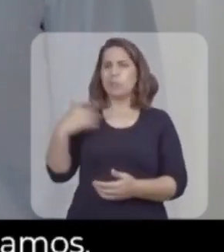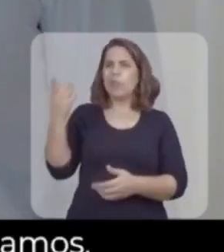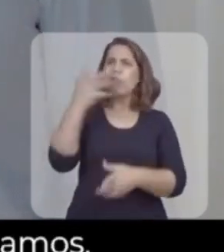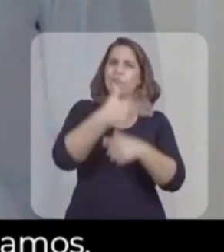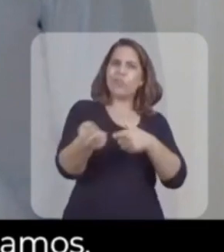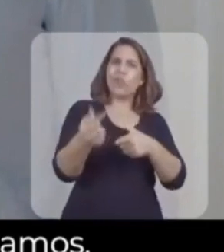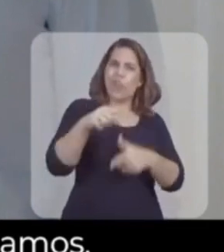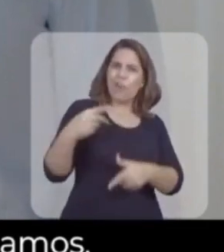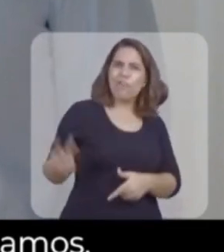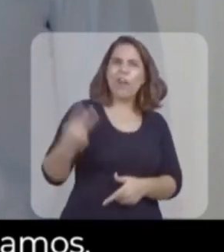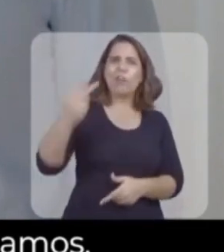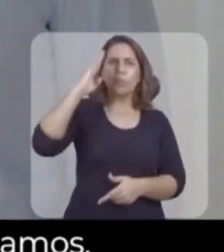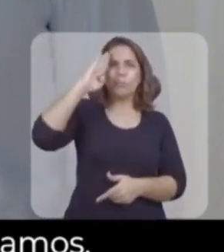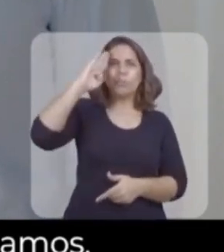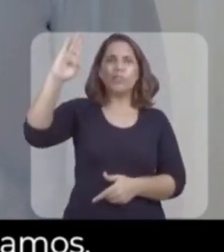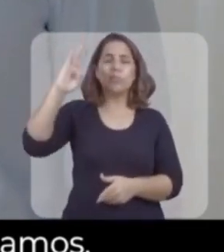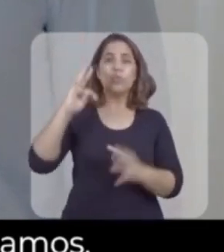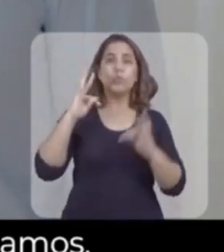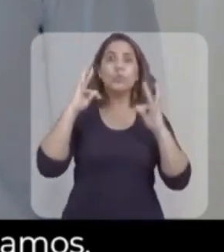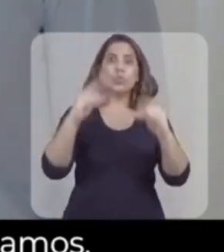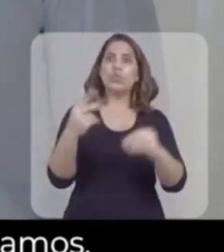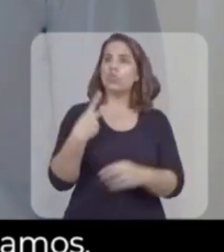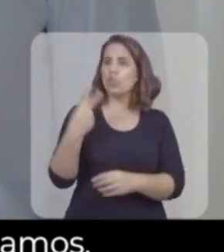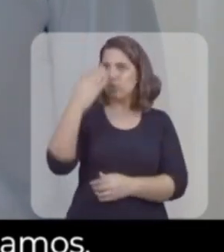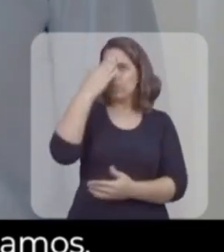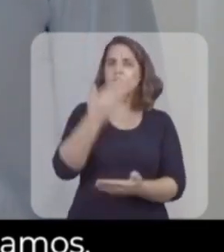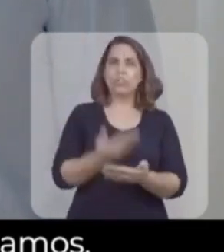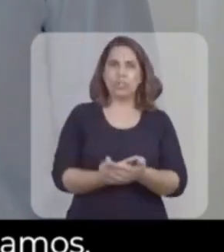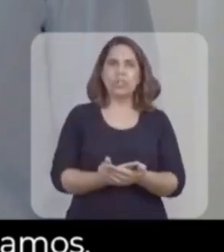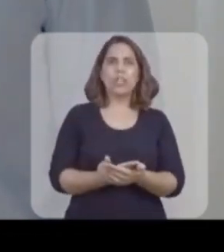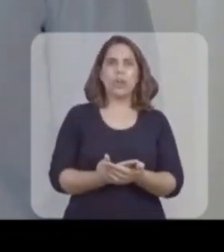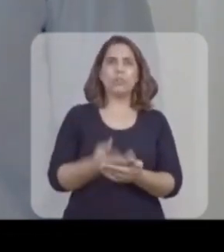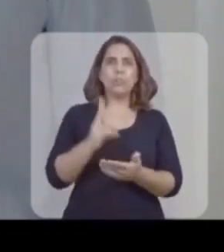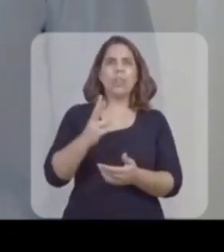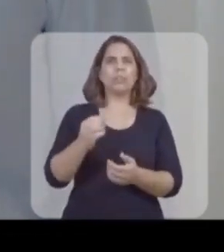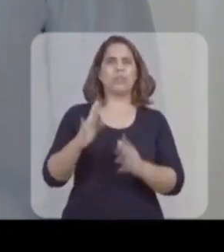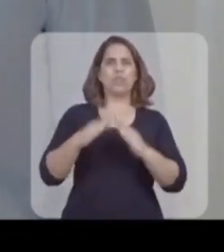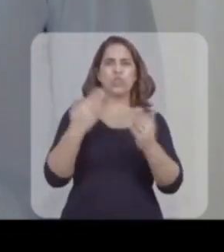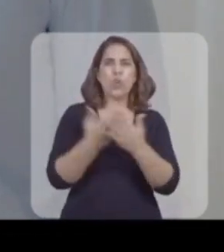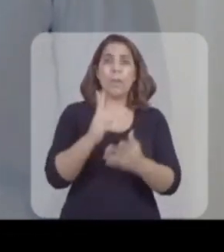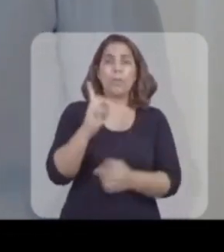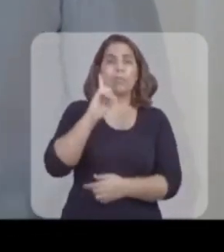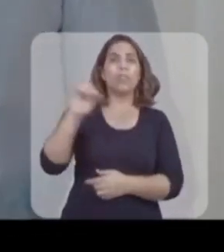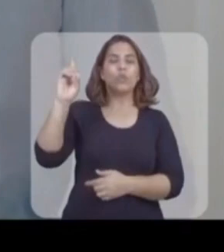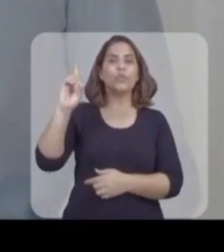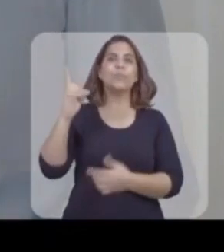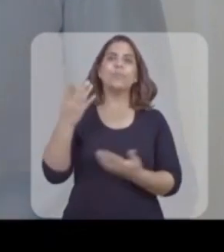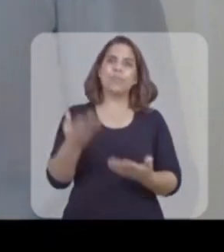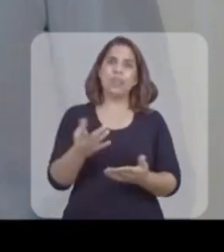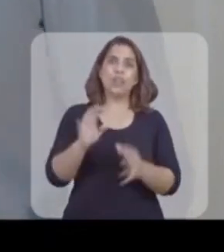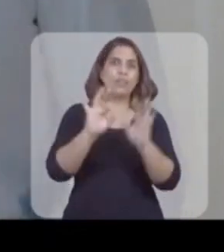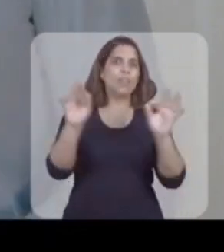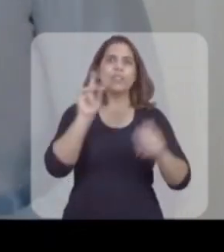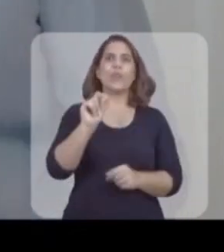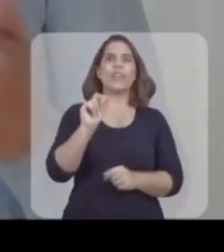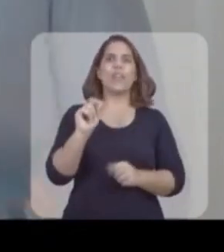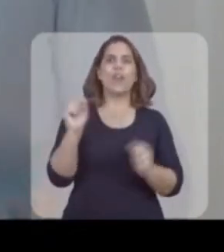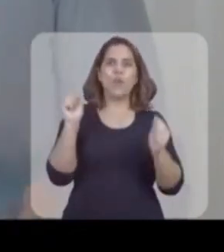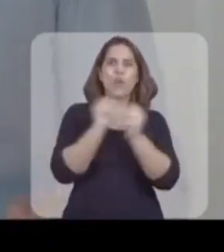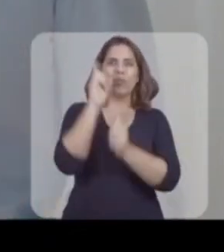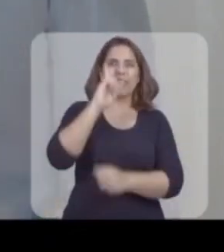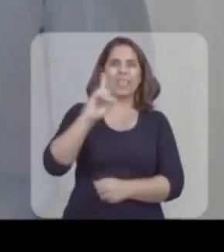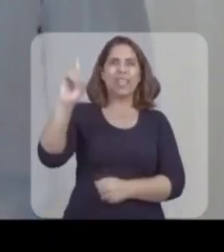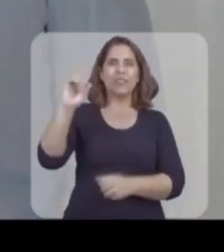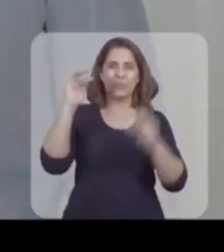É a vitória dos valores, dos princípios De tudo que nós dois acreditamos Vemos da mesma escola, temos o mesmo Deus Aliás, o nosso lema é